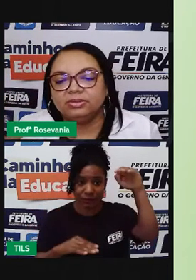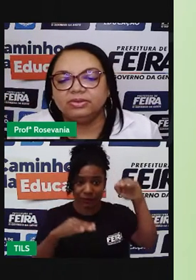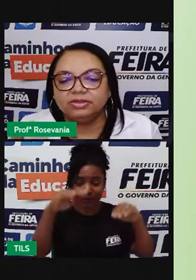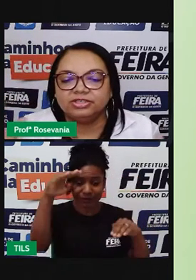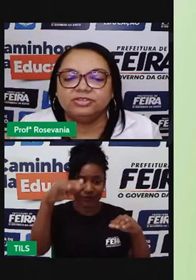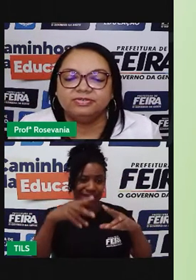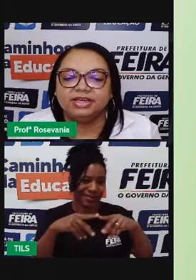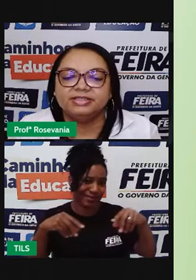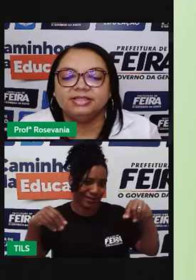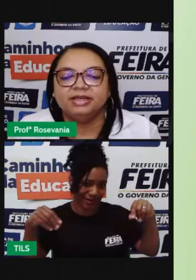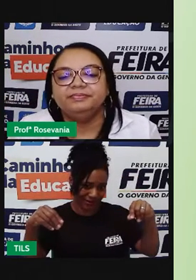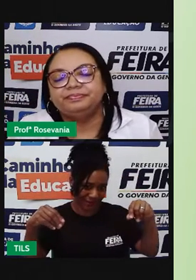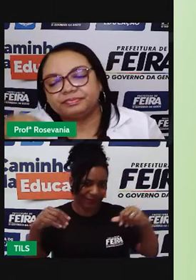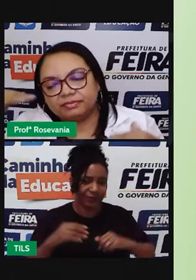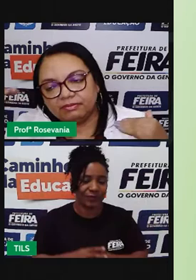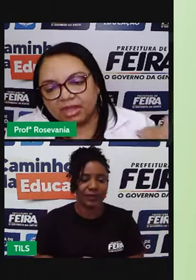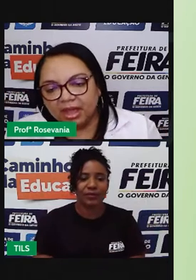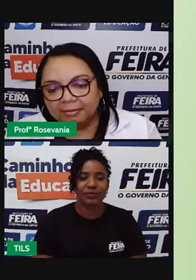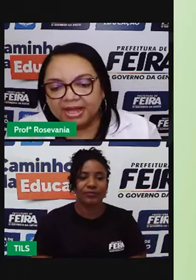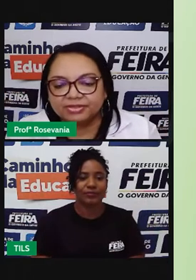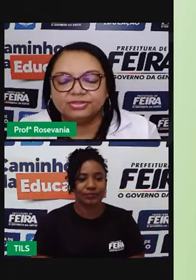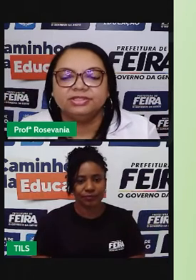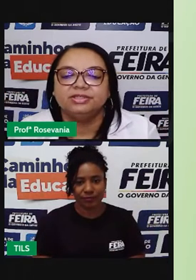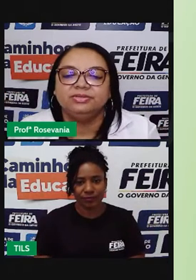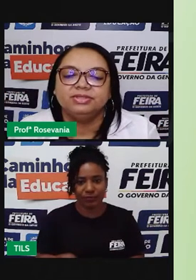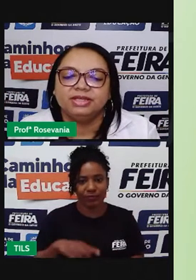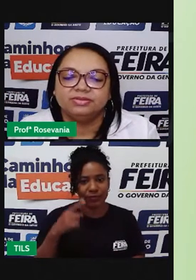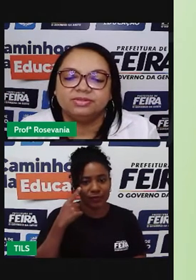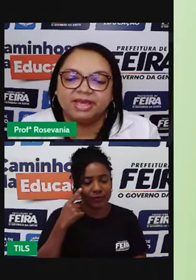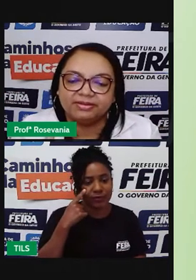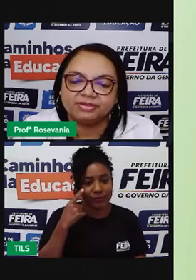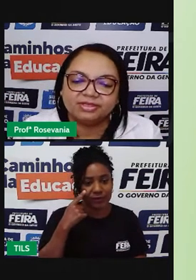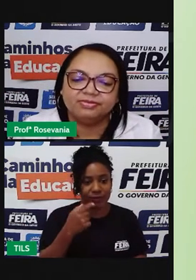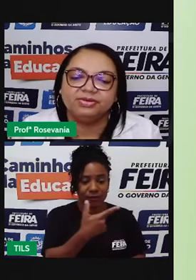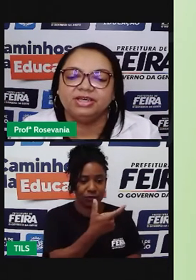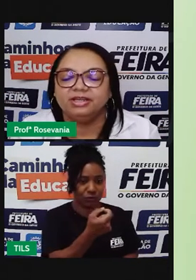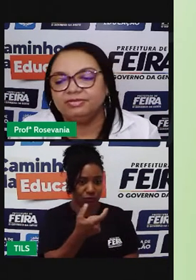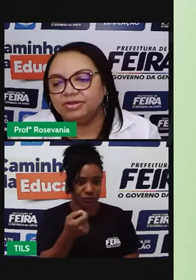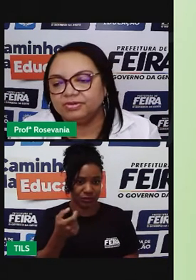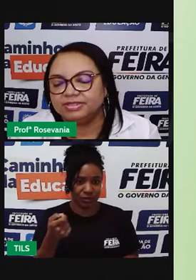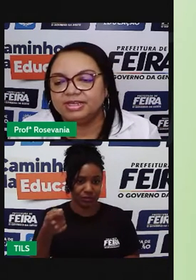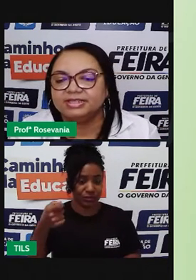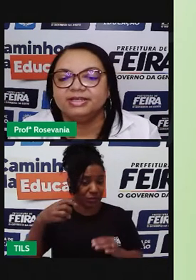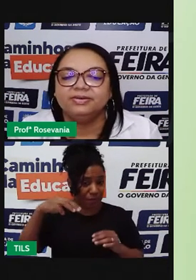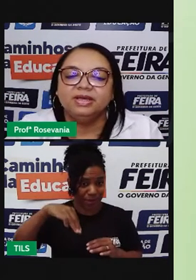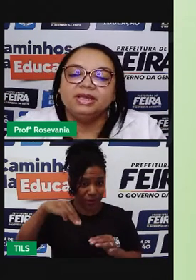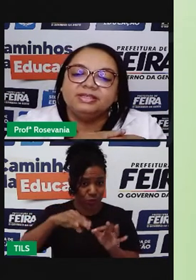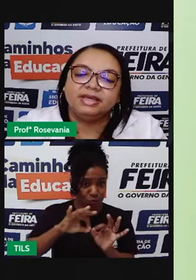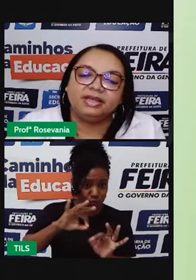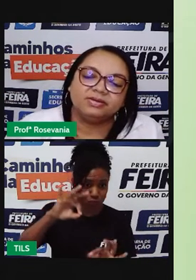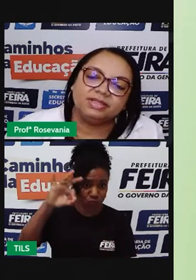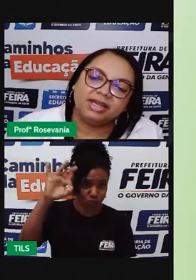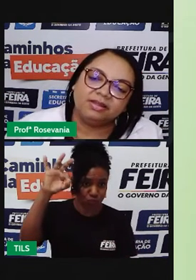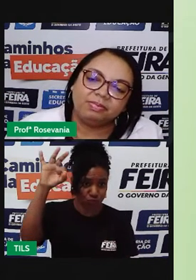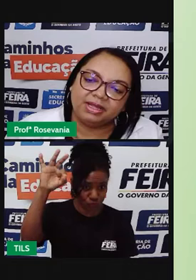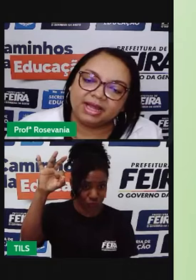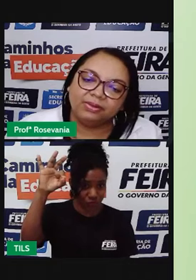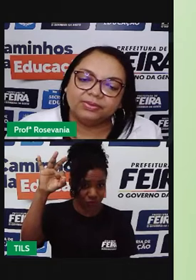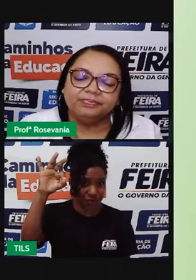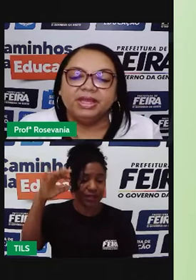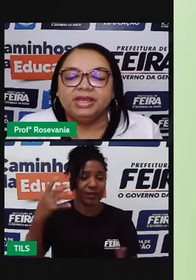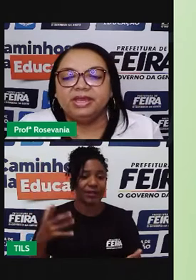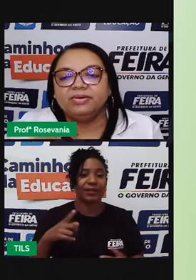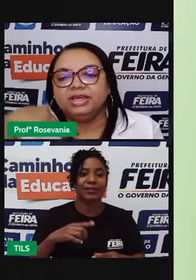assim, que tudo que tivesse, né, abaixo desses 200 metros, que foi o que ele levou em consideração, seria considerado